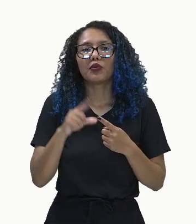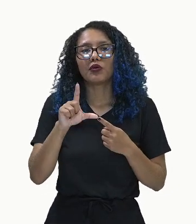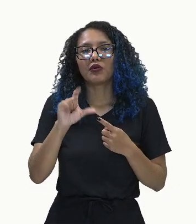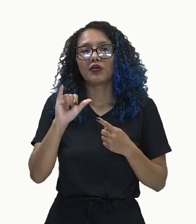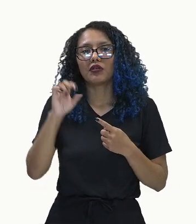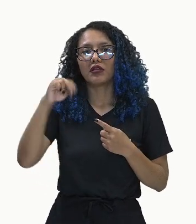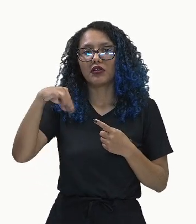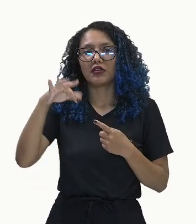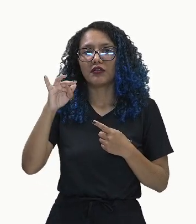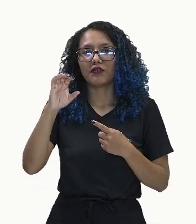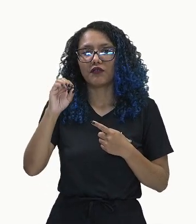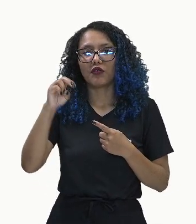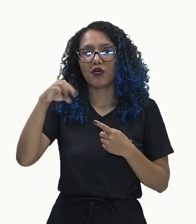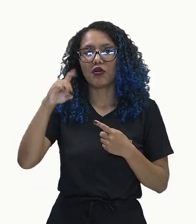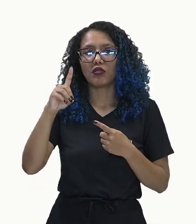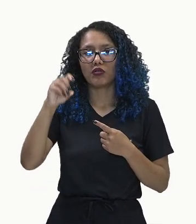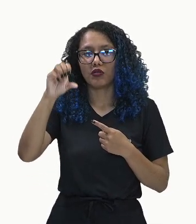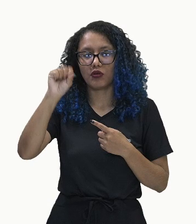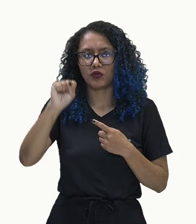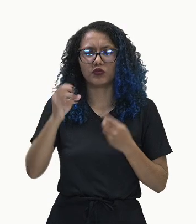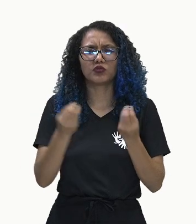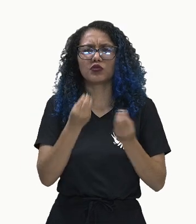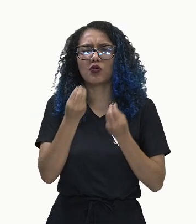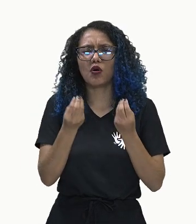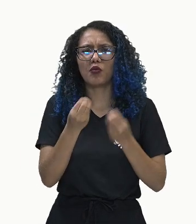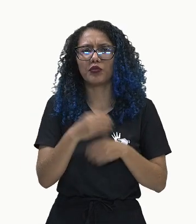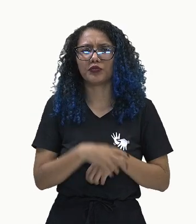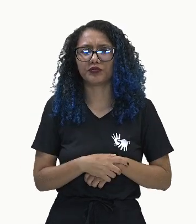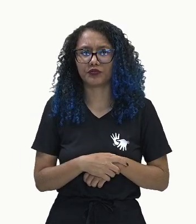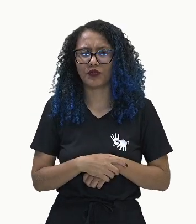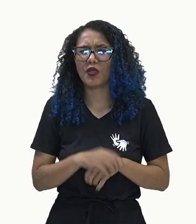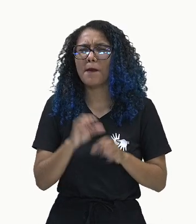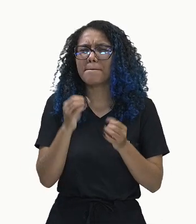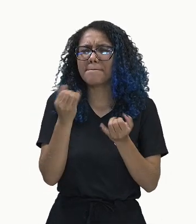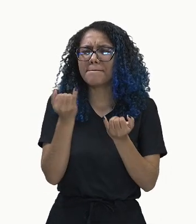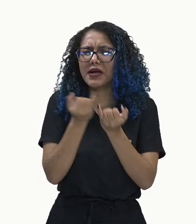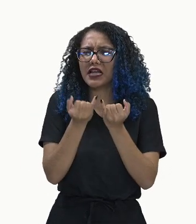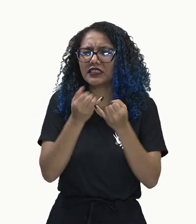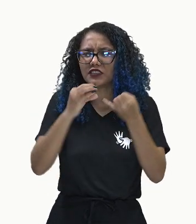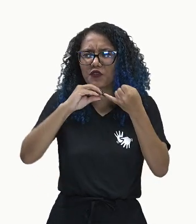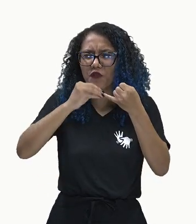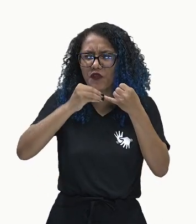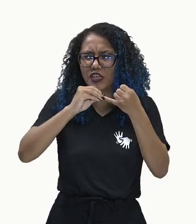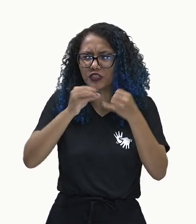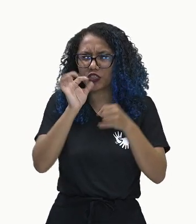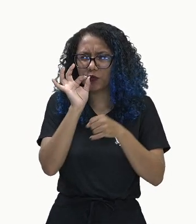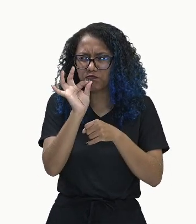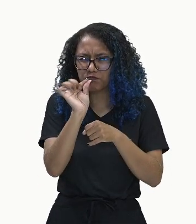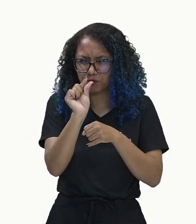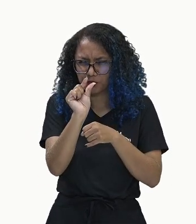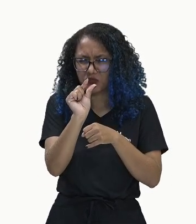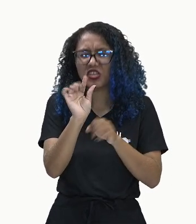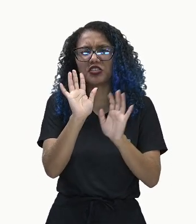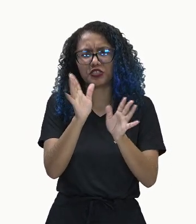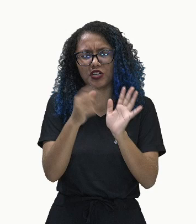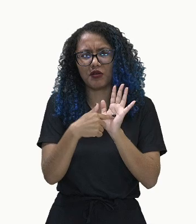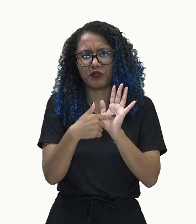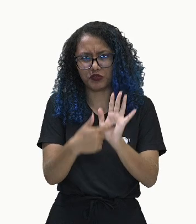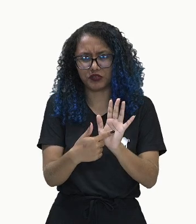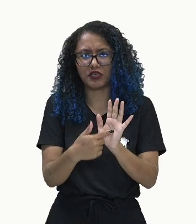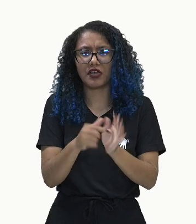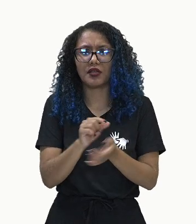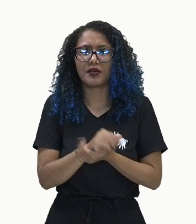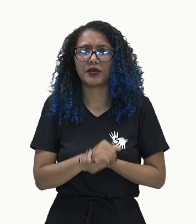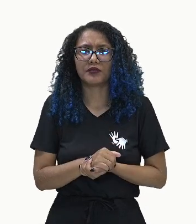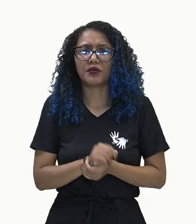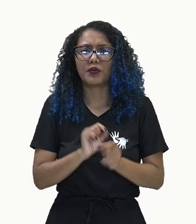linfático, que são pequenos em forma de feijão, como eu falei anteriormente, estão distribuídos por todo